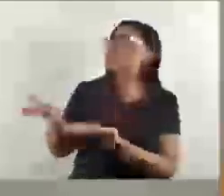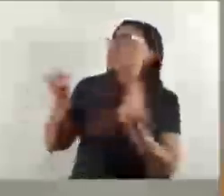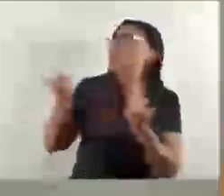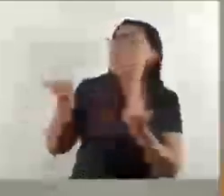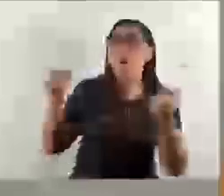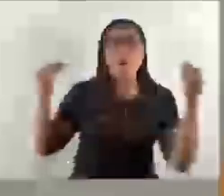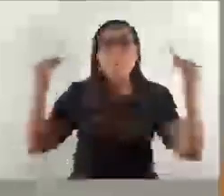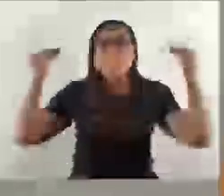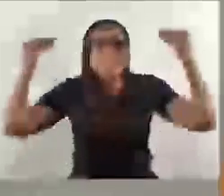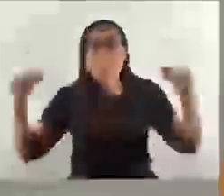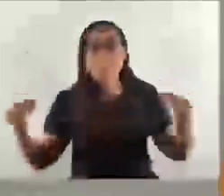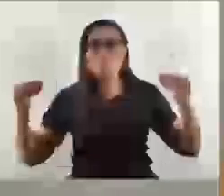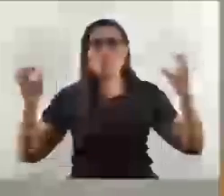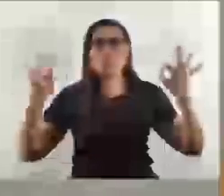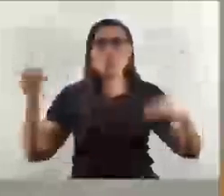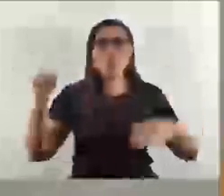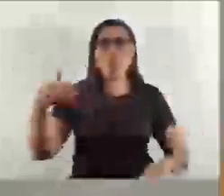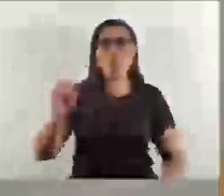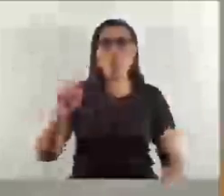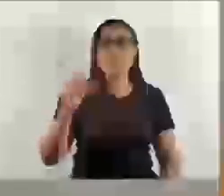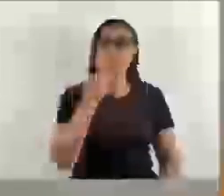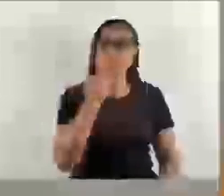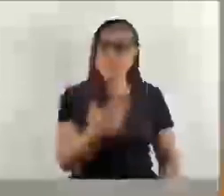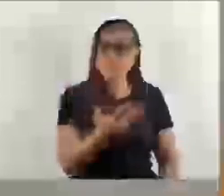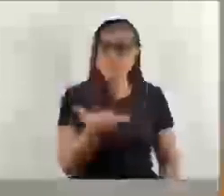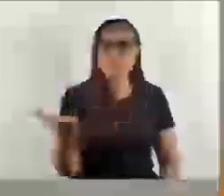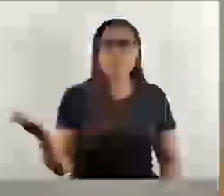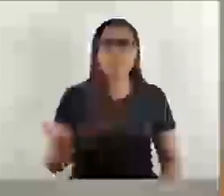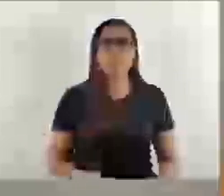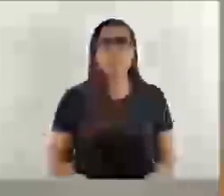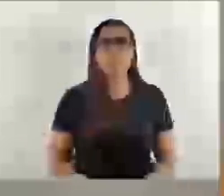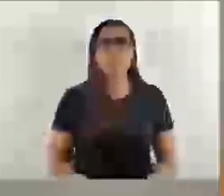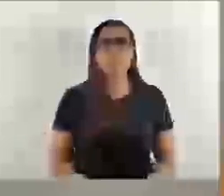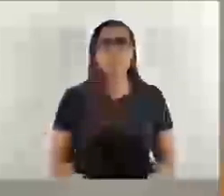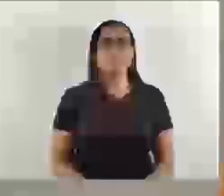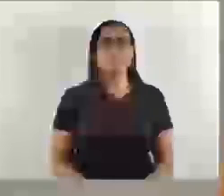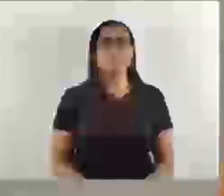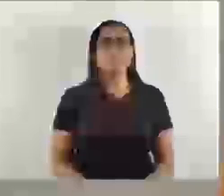Então fica aí o meu pedido. Alguém pediu? Vereador Douglas.